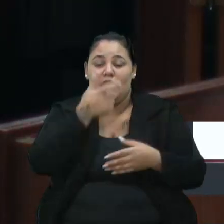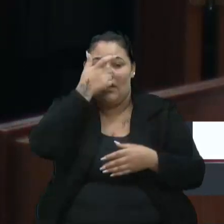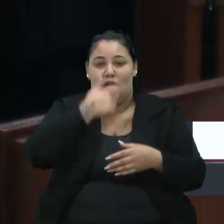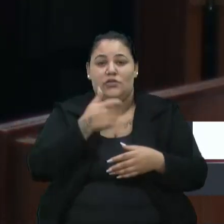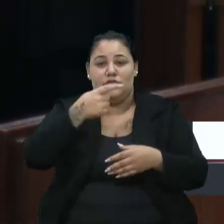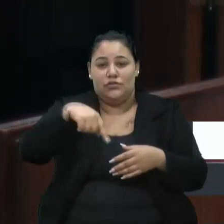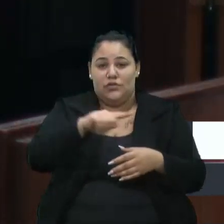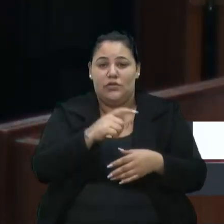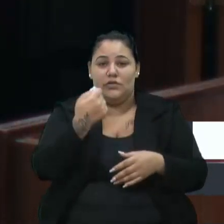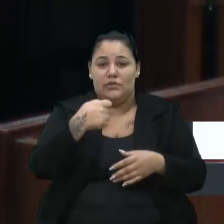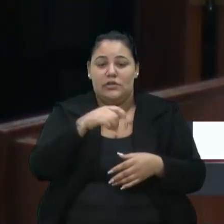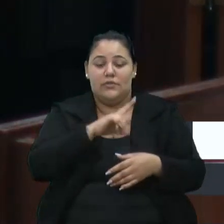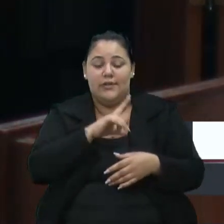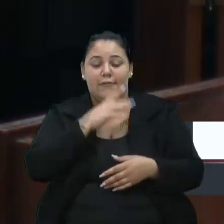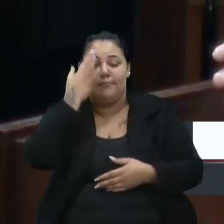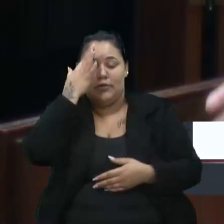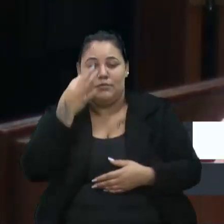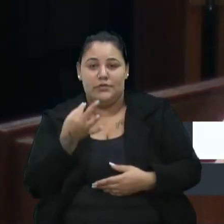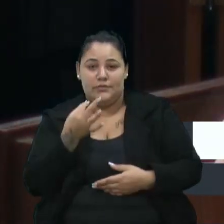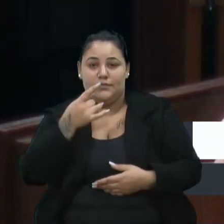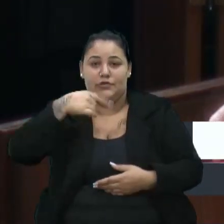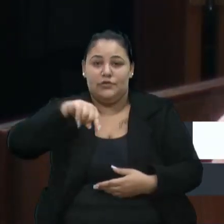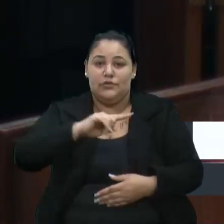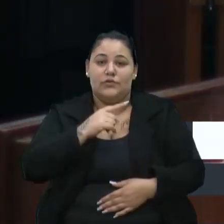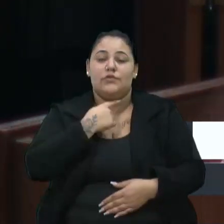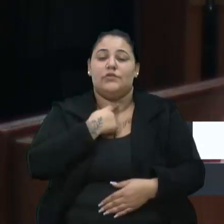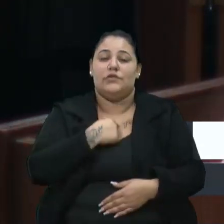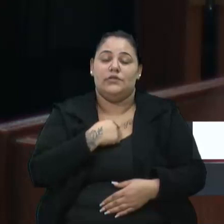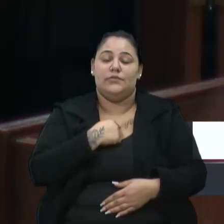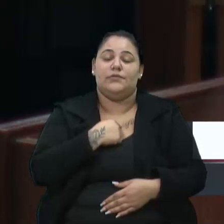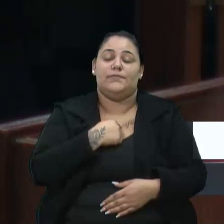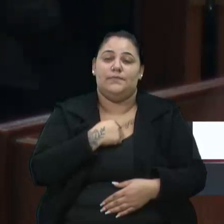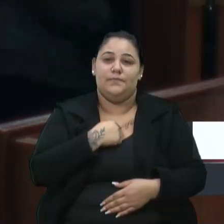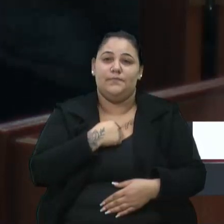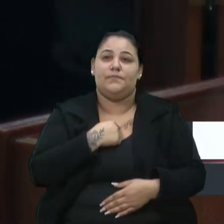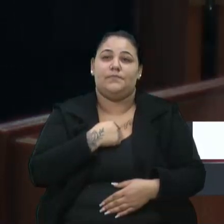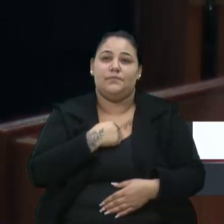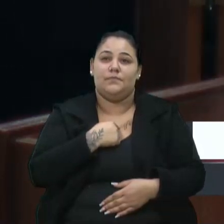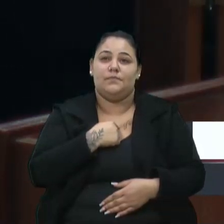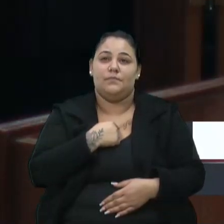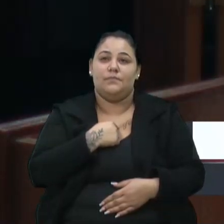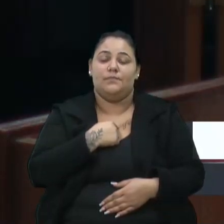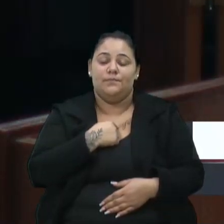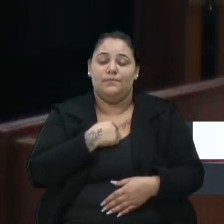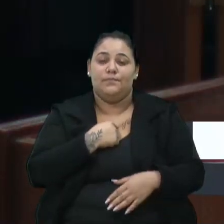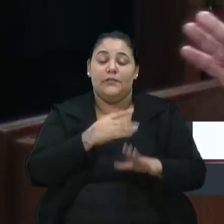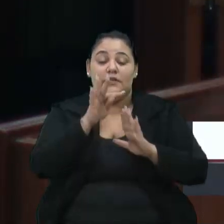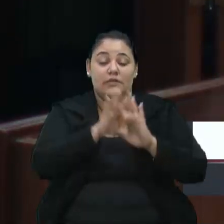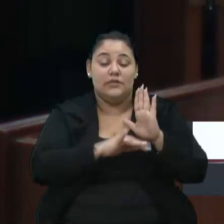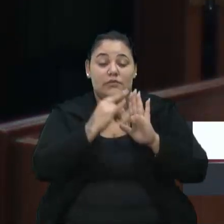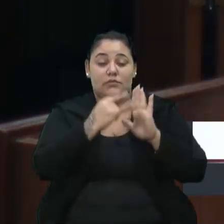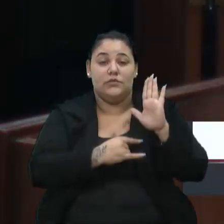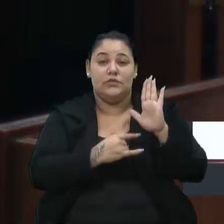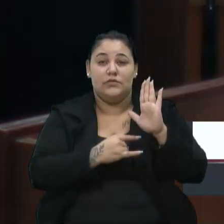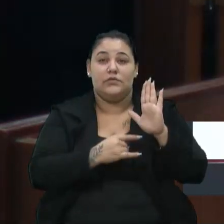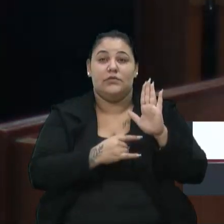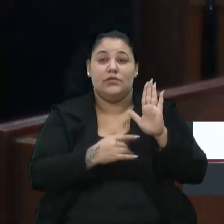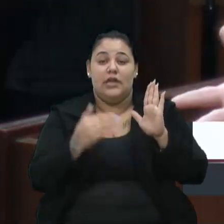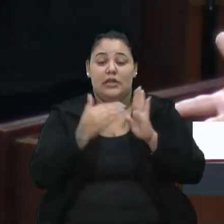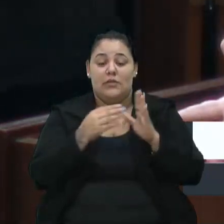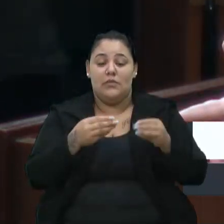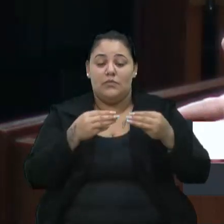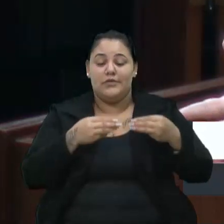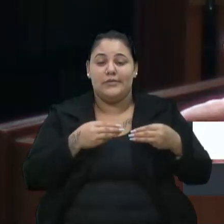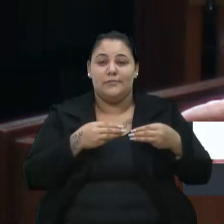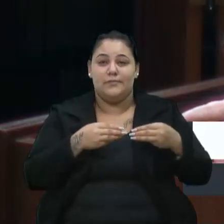teríamos que ter aqui um entendimento, e nós gostaríamos dessa nota, no mínimo. E acho que até uma moção vai caber aqui para